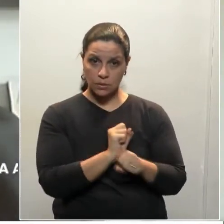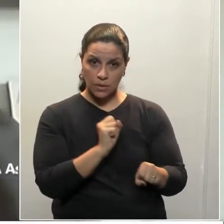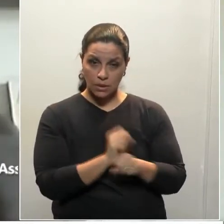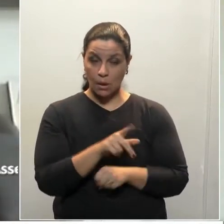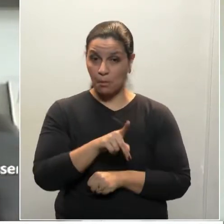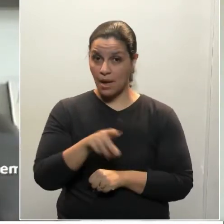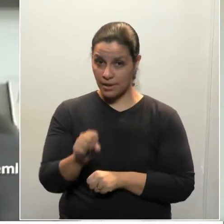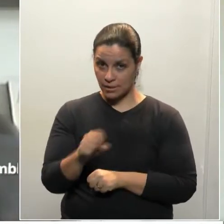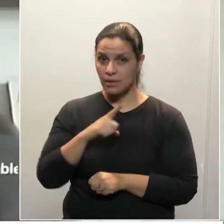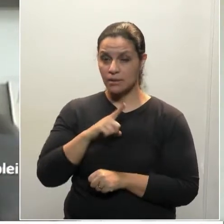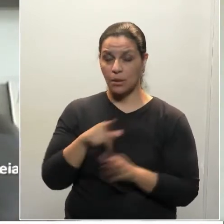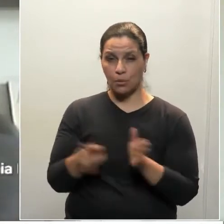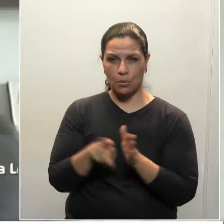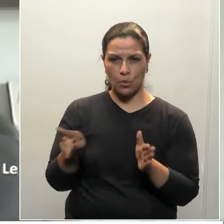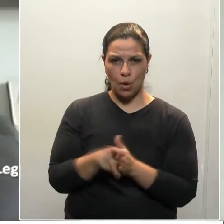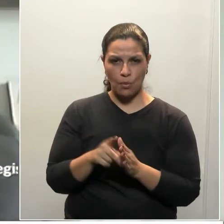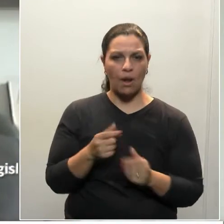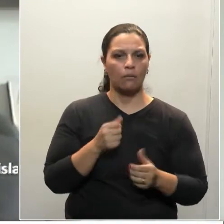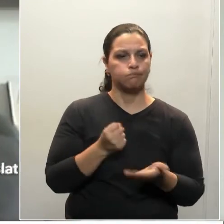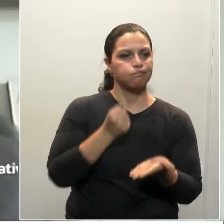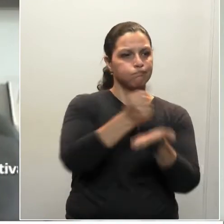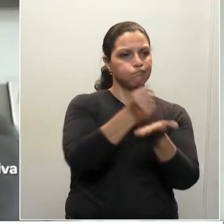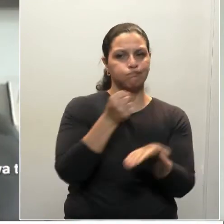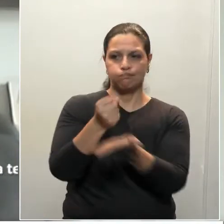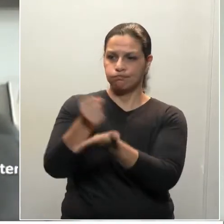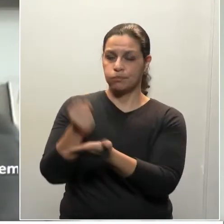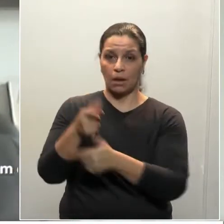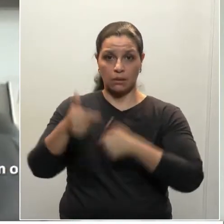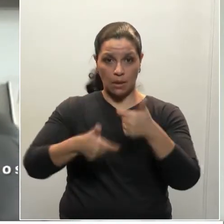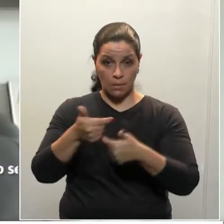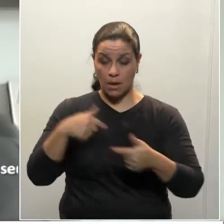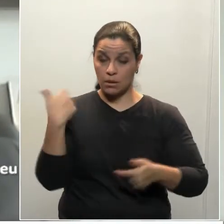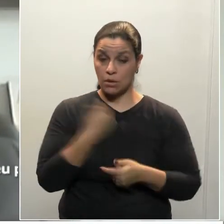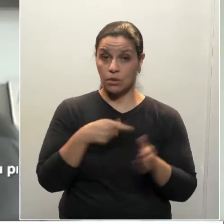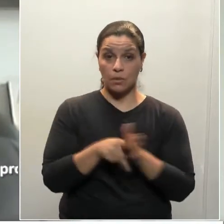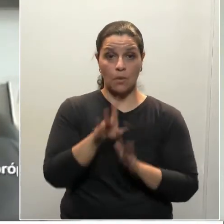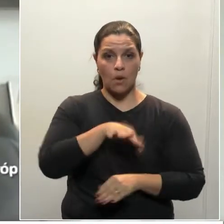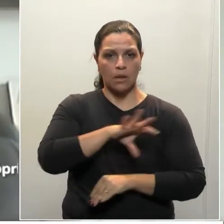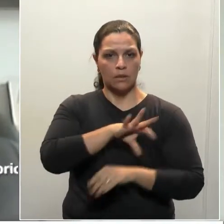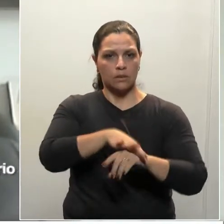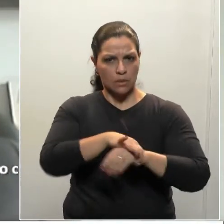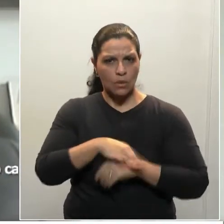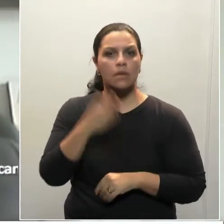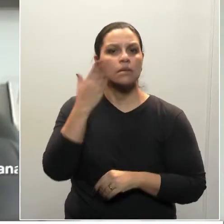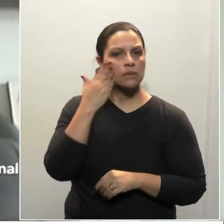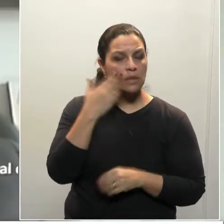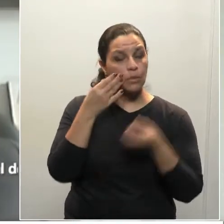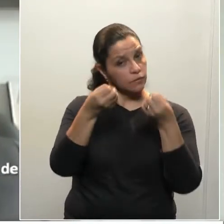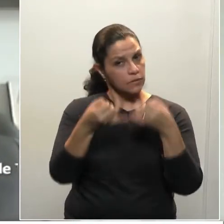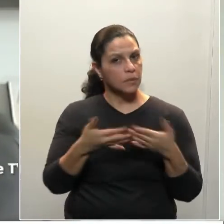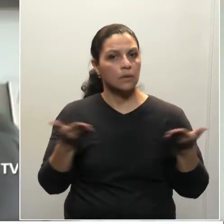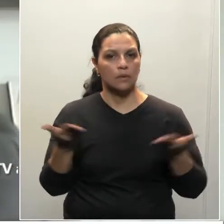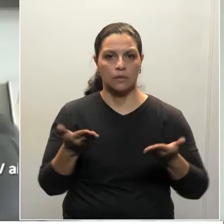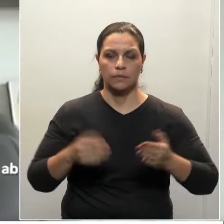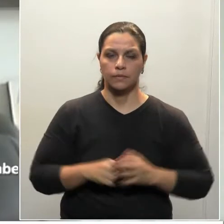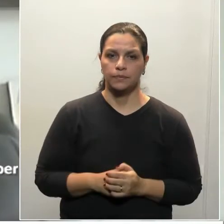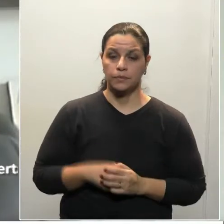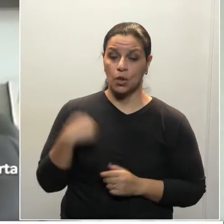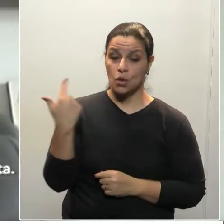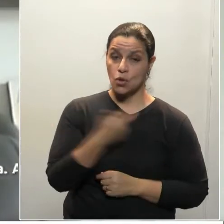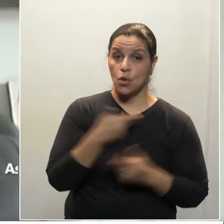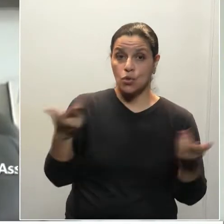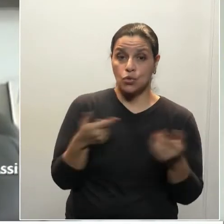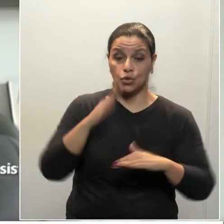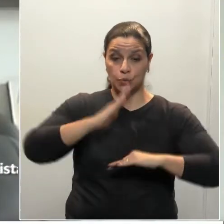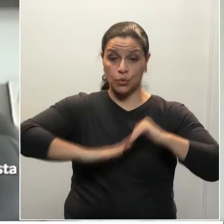do PSS, nós teremos um quadro, infelizmente, infelizmente, aqueles que são da segurança conhecem bem o que eu vou falar. O quadro que